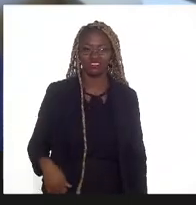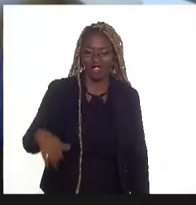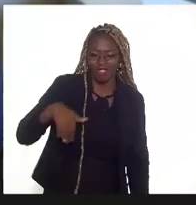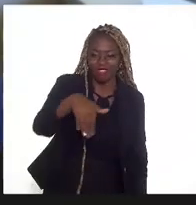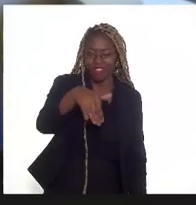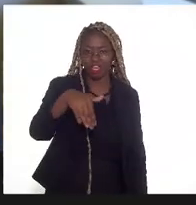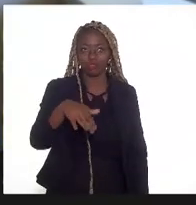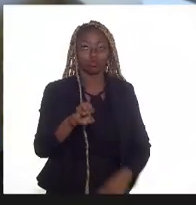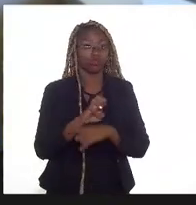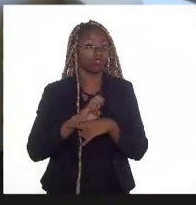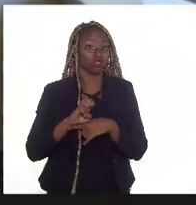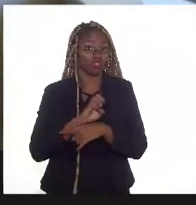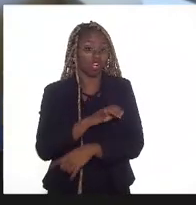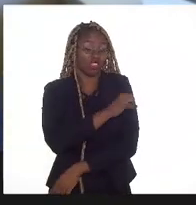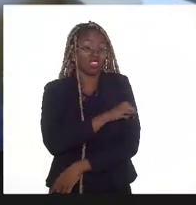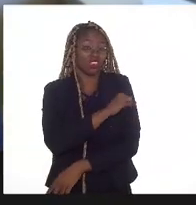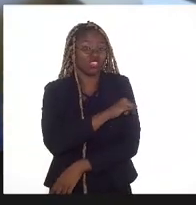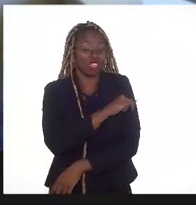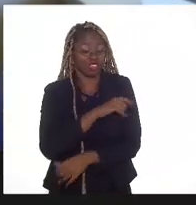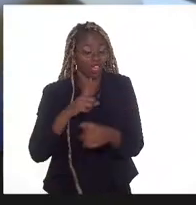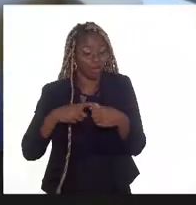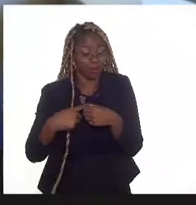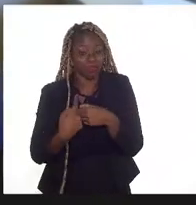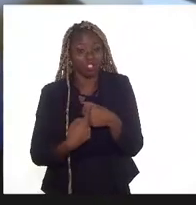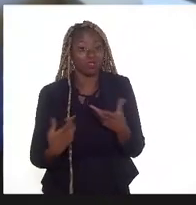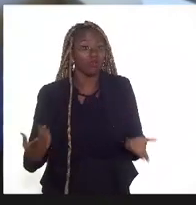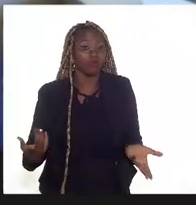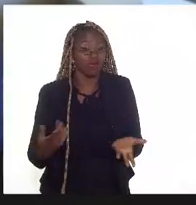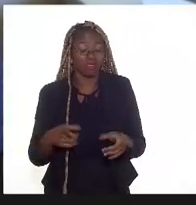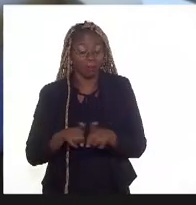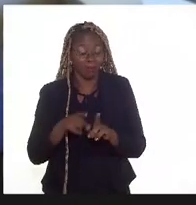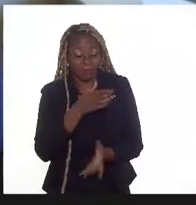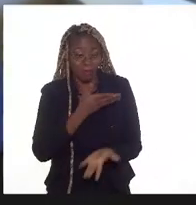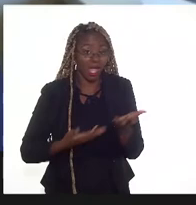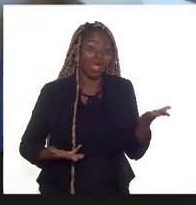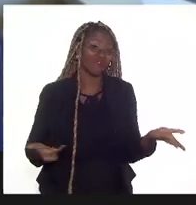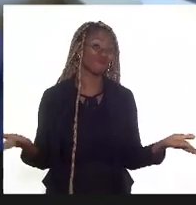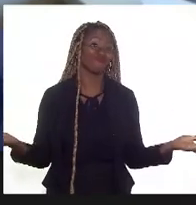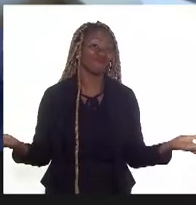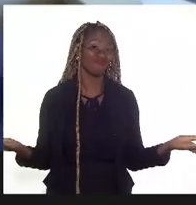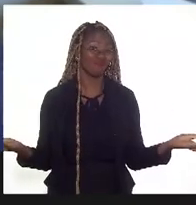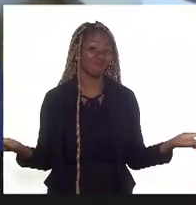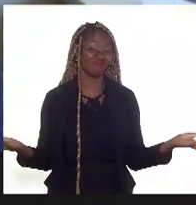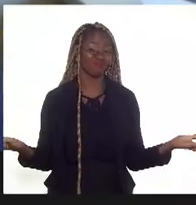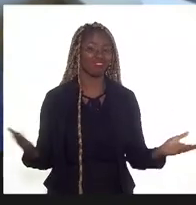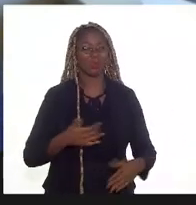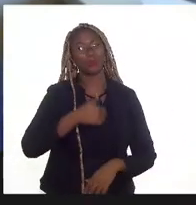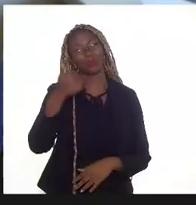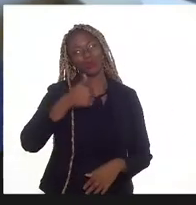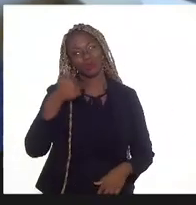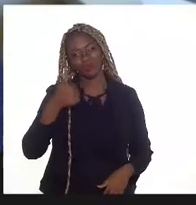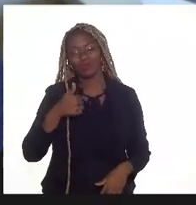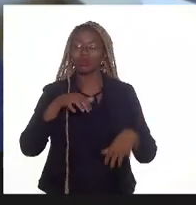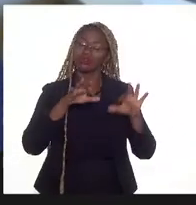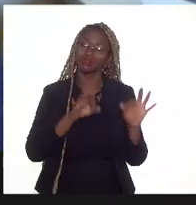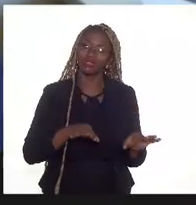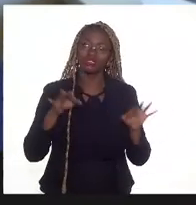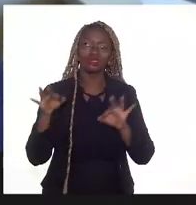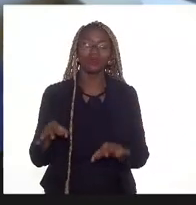Janeiro e seus municípios tem um grave prejuízo. O primeiro prejuízo é exatamente nos